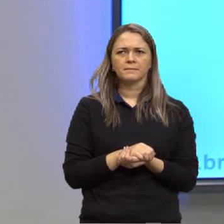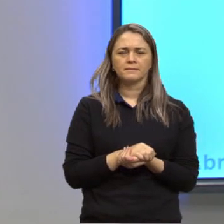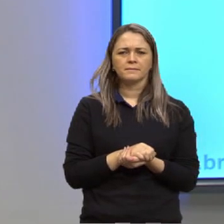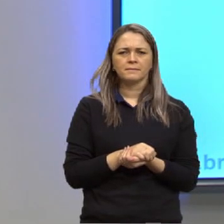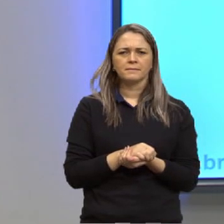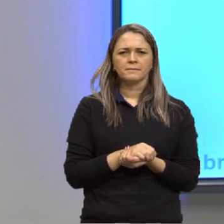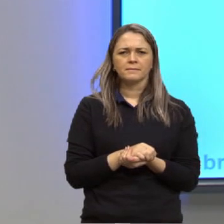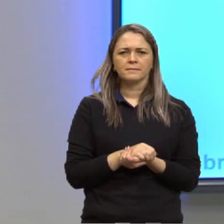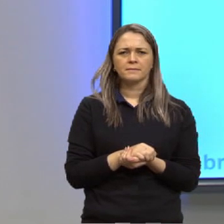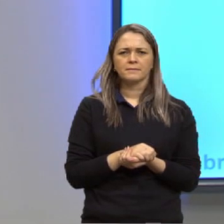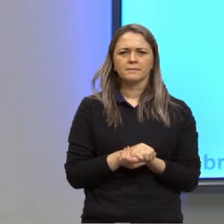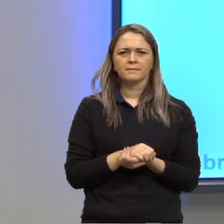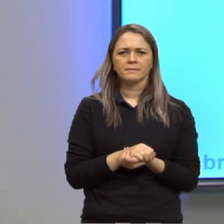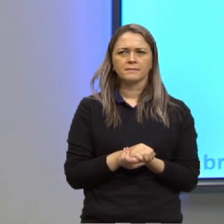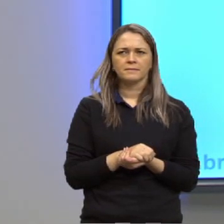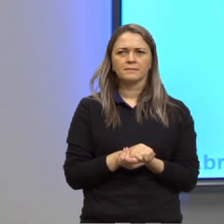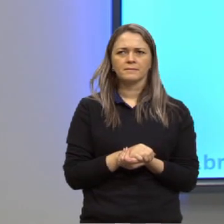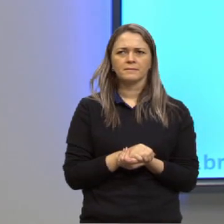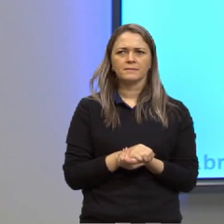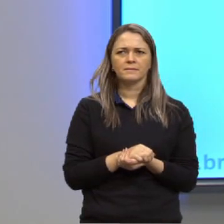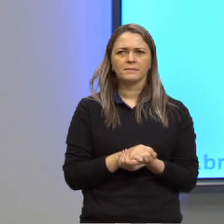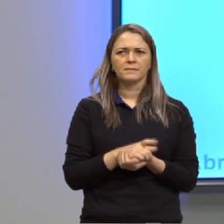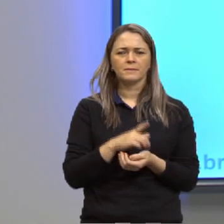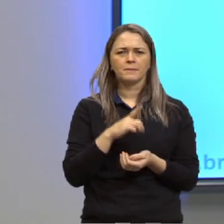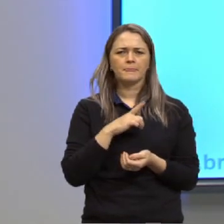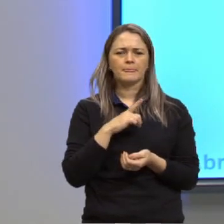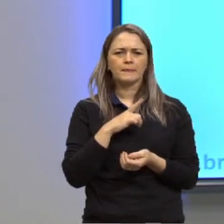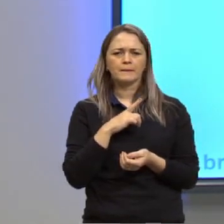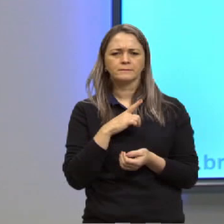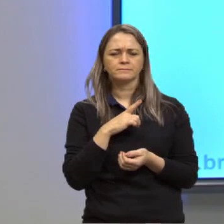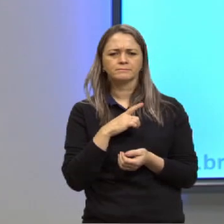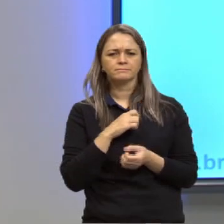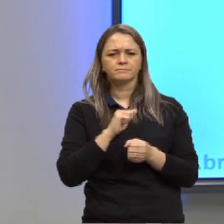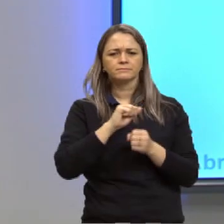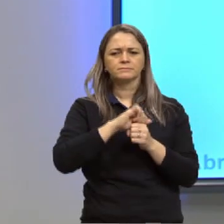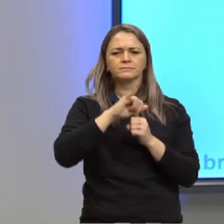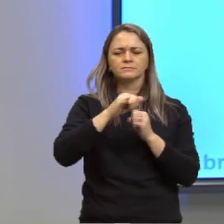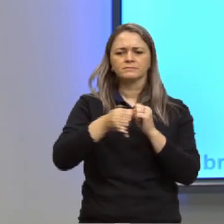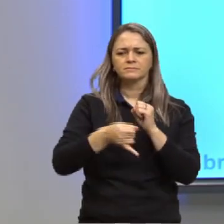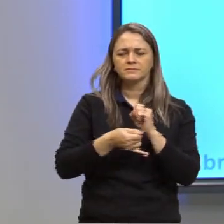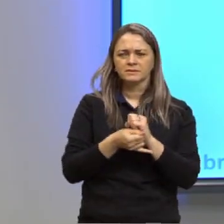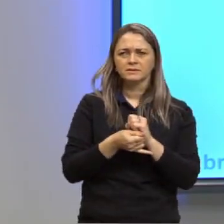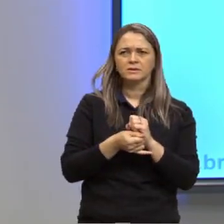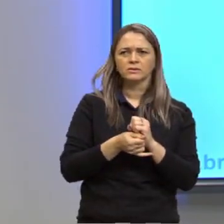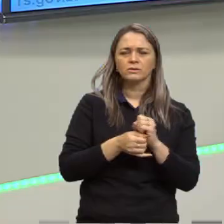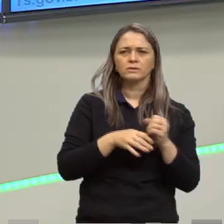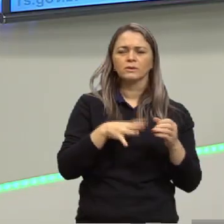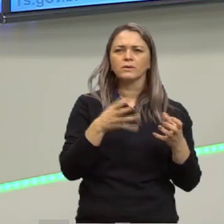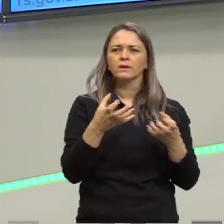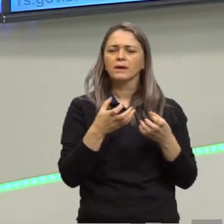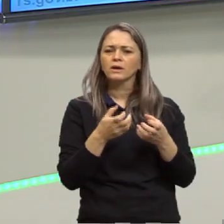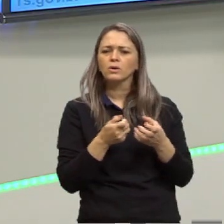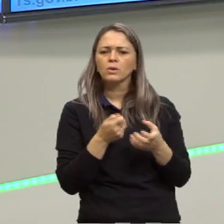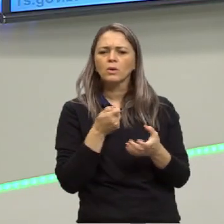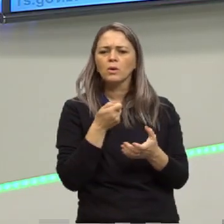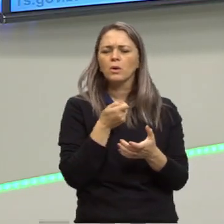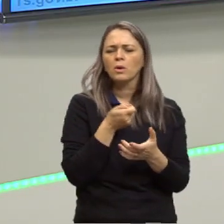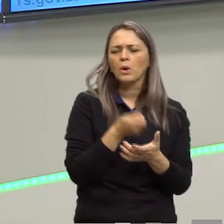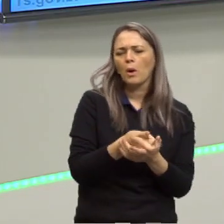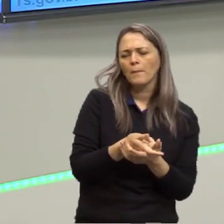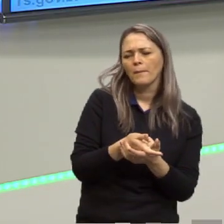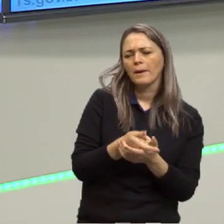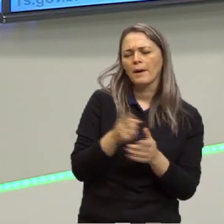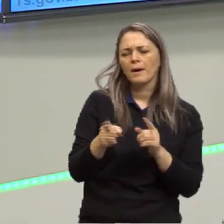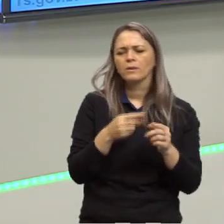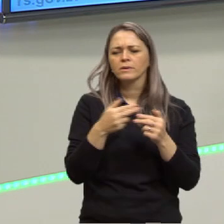passar. A gente tem os adjetivos, né, porque quando eu quero comprar alguma coisa, isso a gente também já